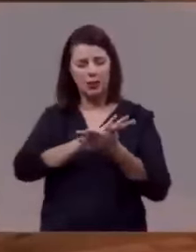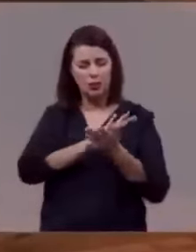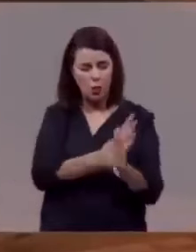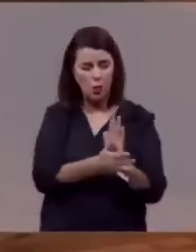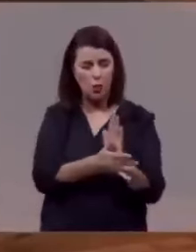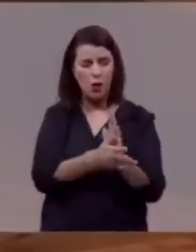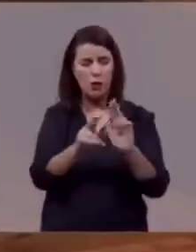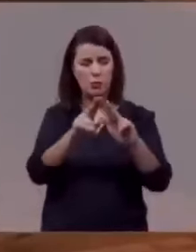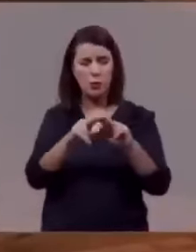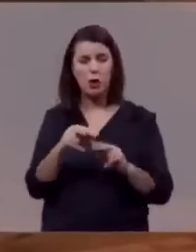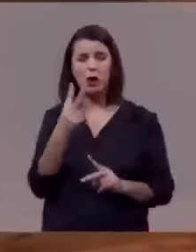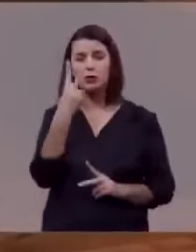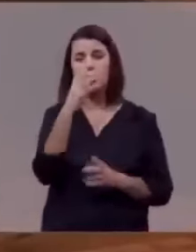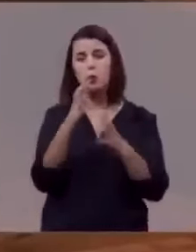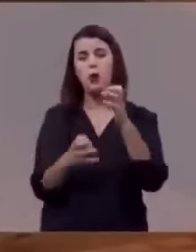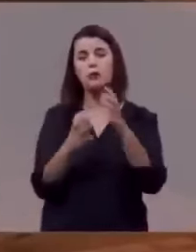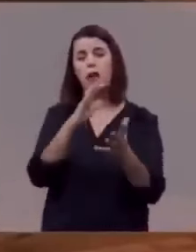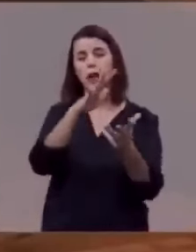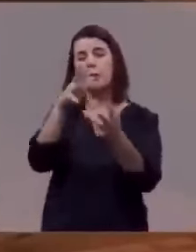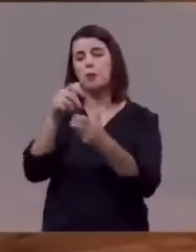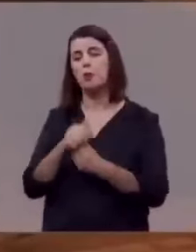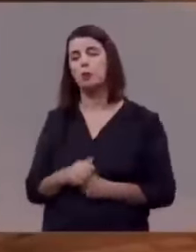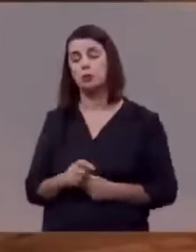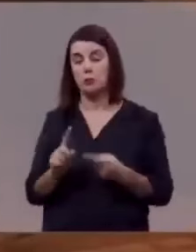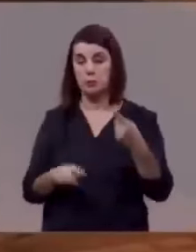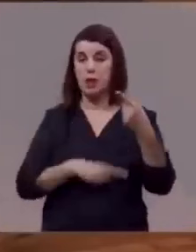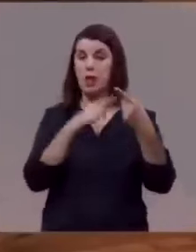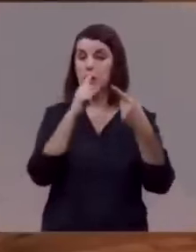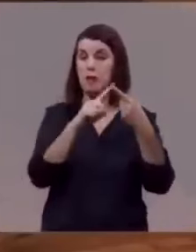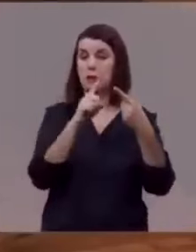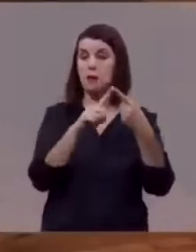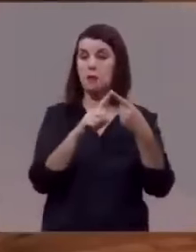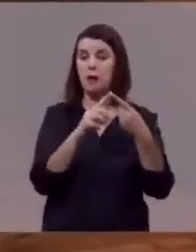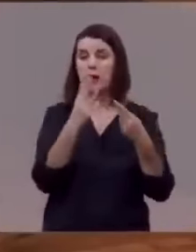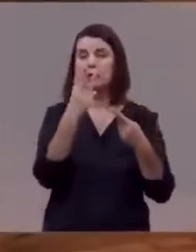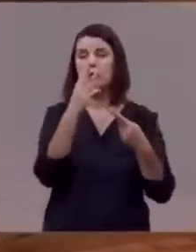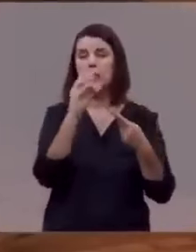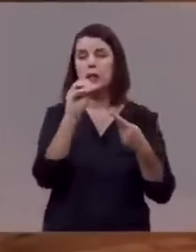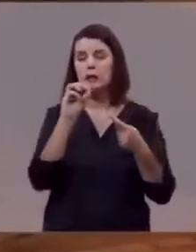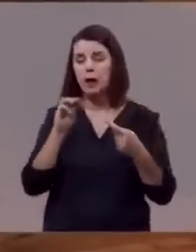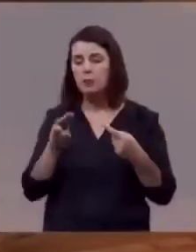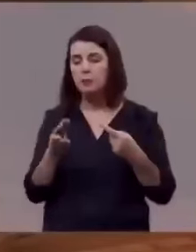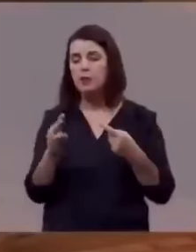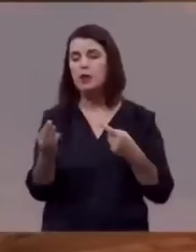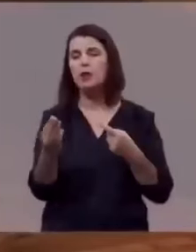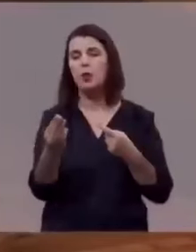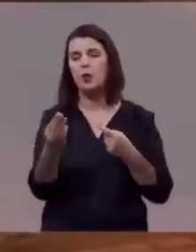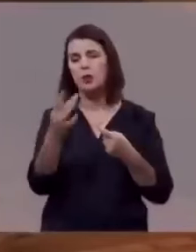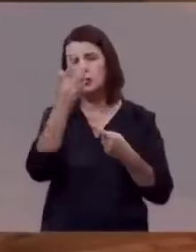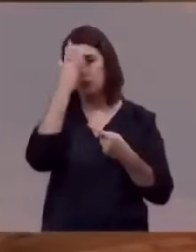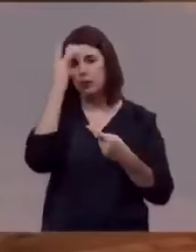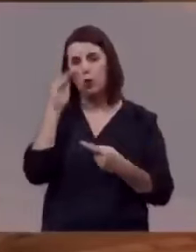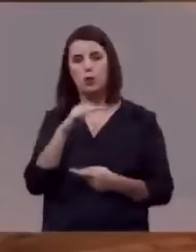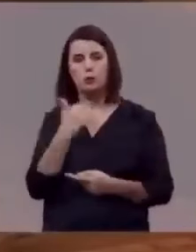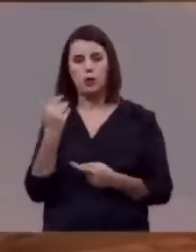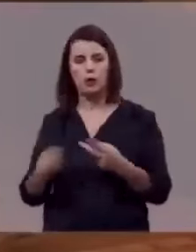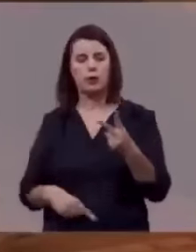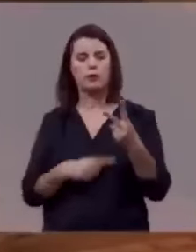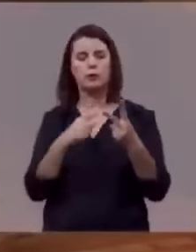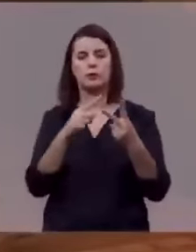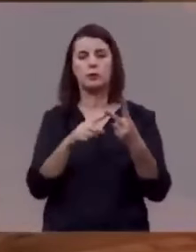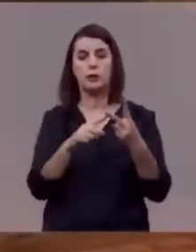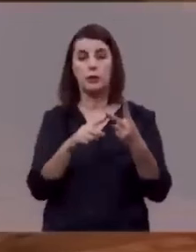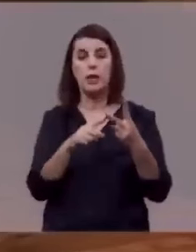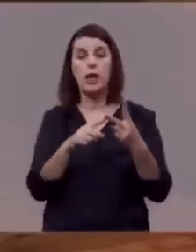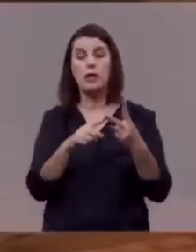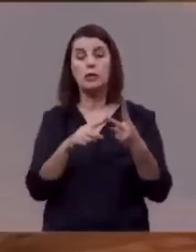sangrentas guerras mundiais. Na primeira, mais de 30 milhões de pessoas ceifadas. Na segunda, mais de